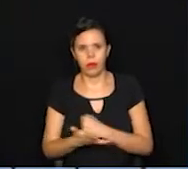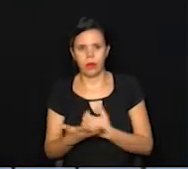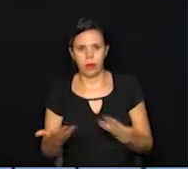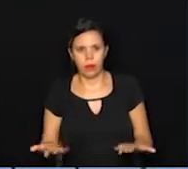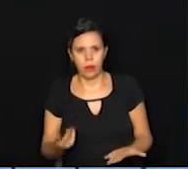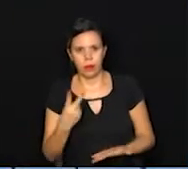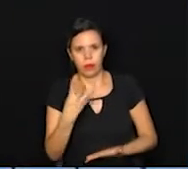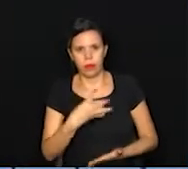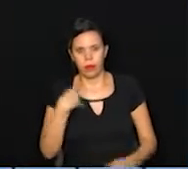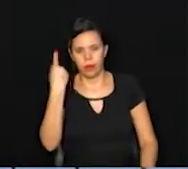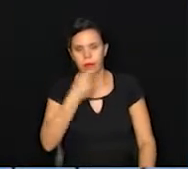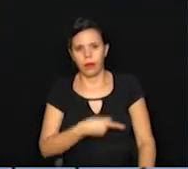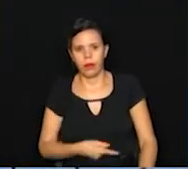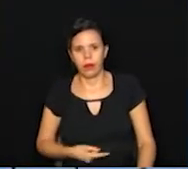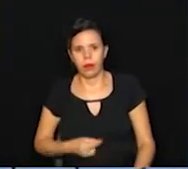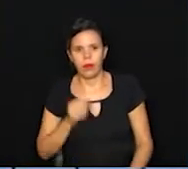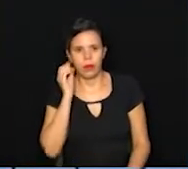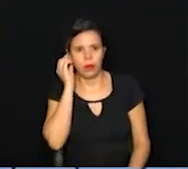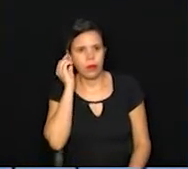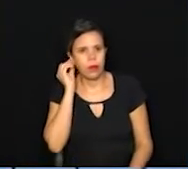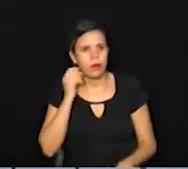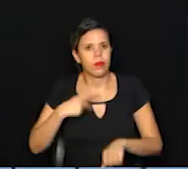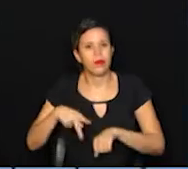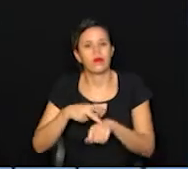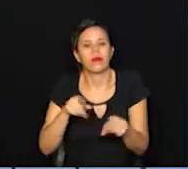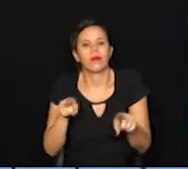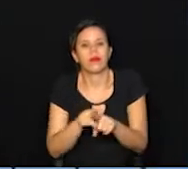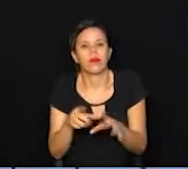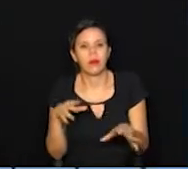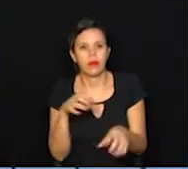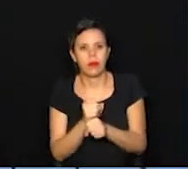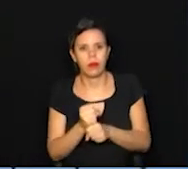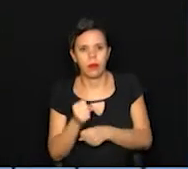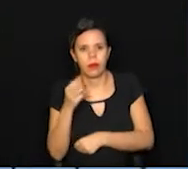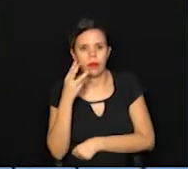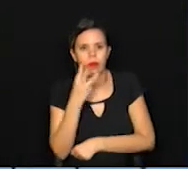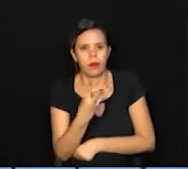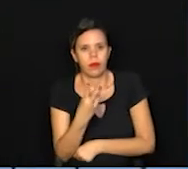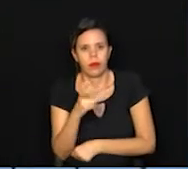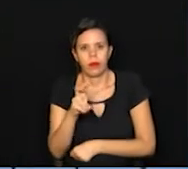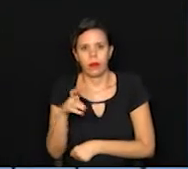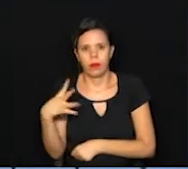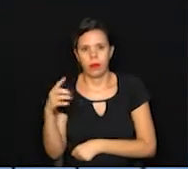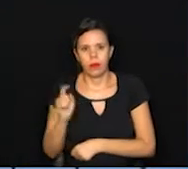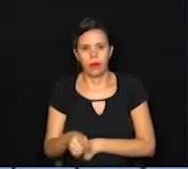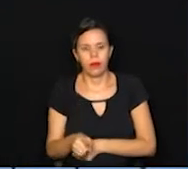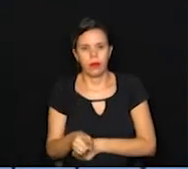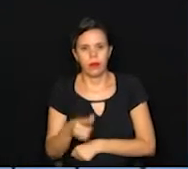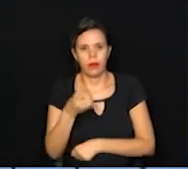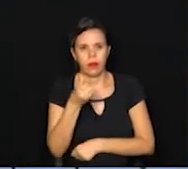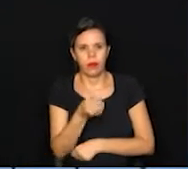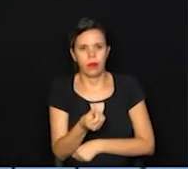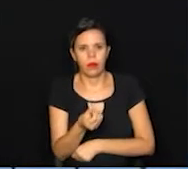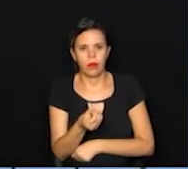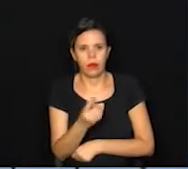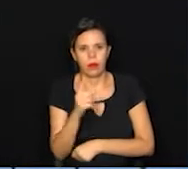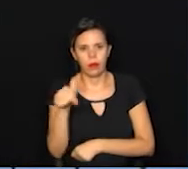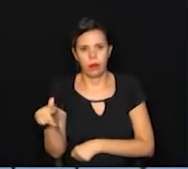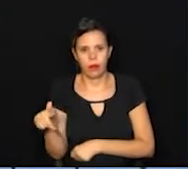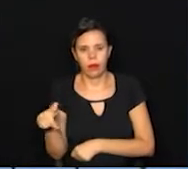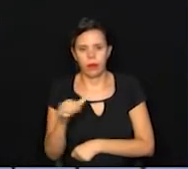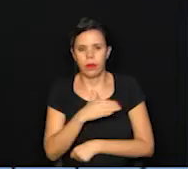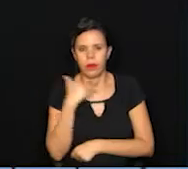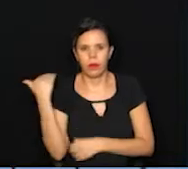em 24 horas. O país também soma 354.617